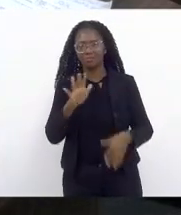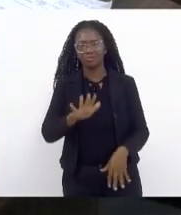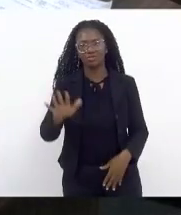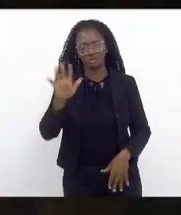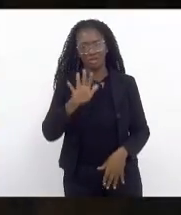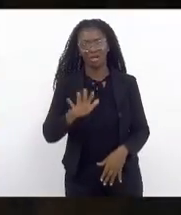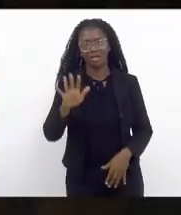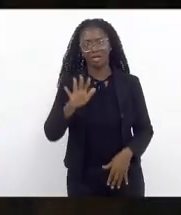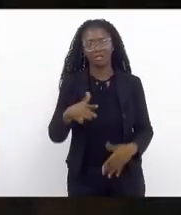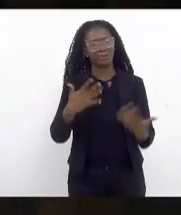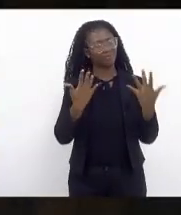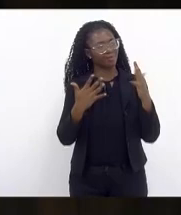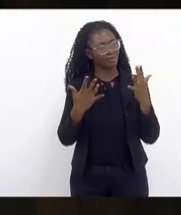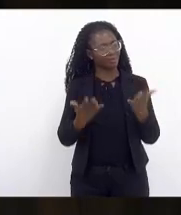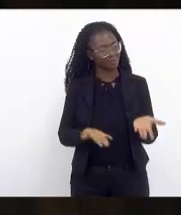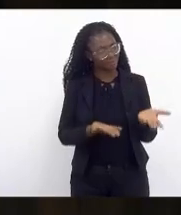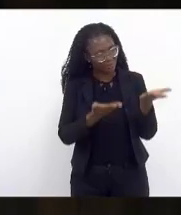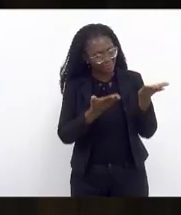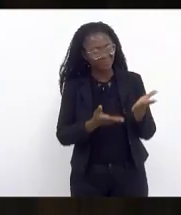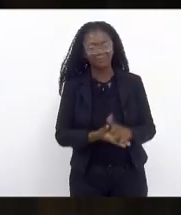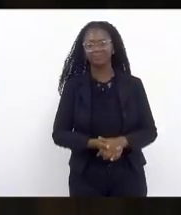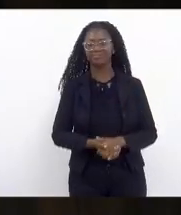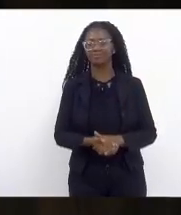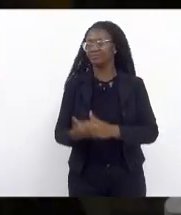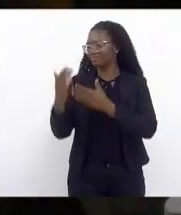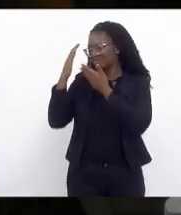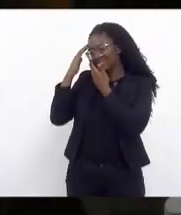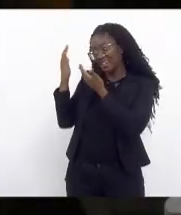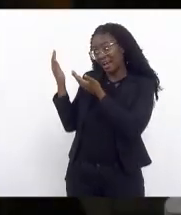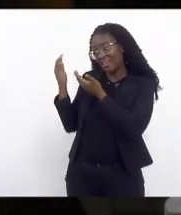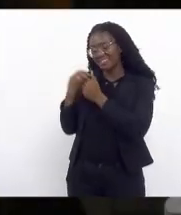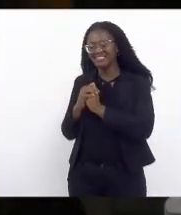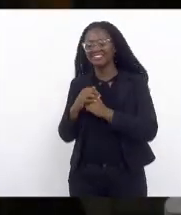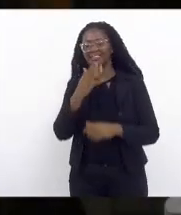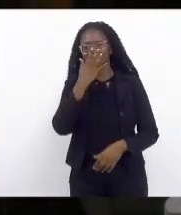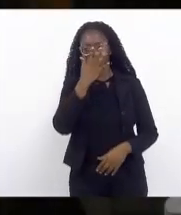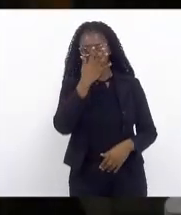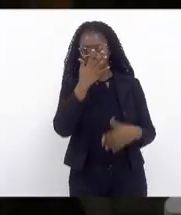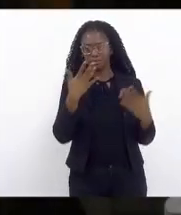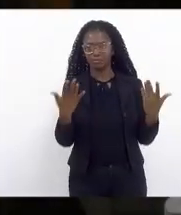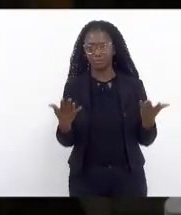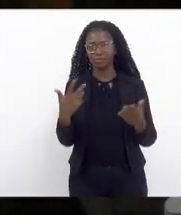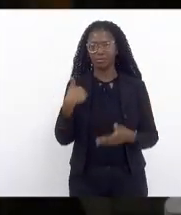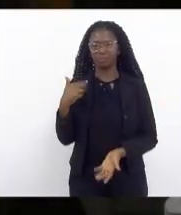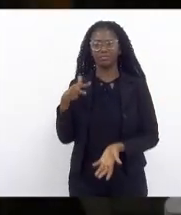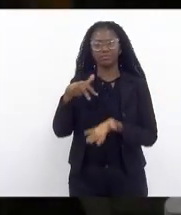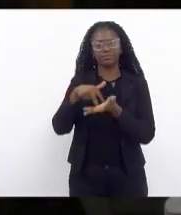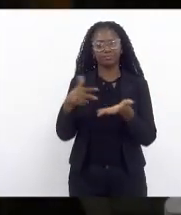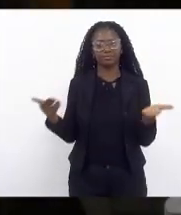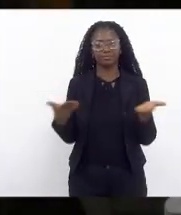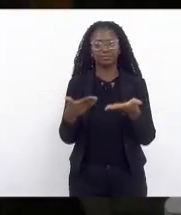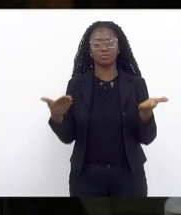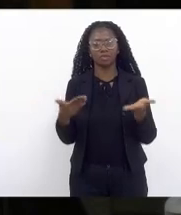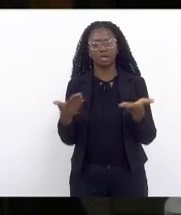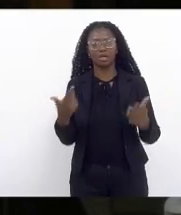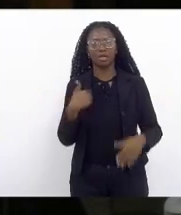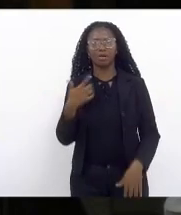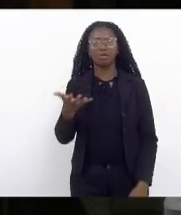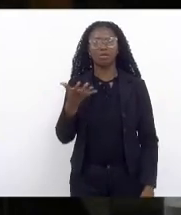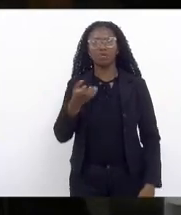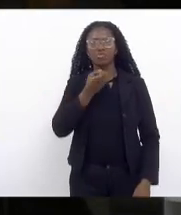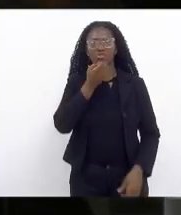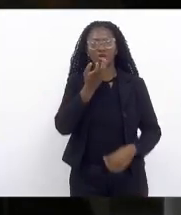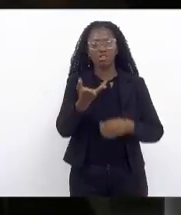eu a parabenizo nesse momento obrigado bom eu estou aqui agora nesse momento para fazer meio que um